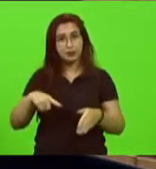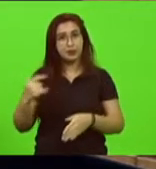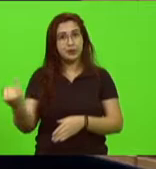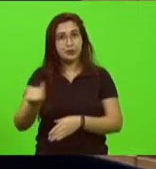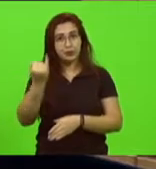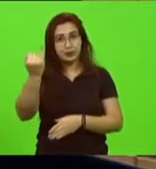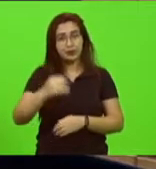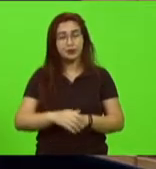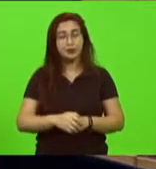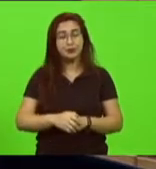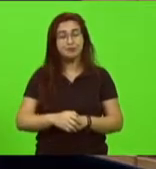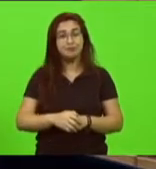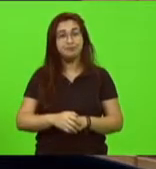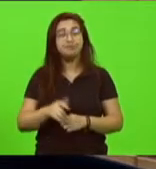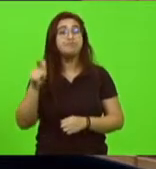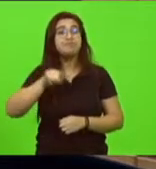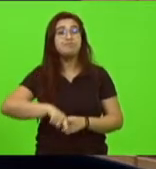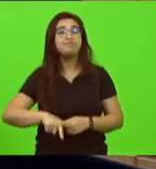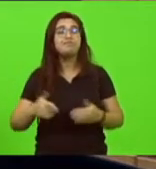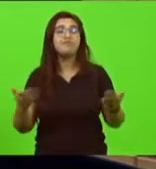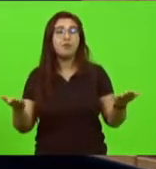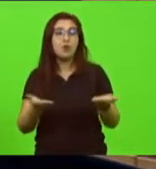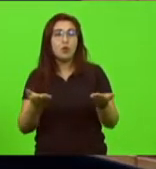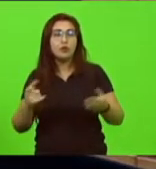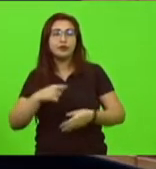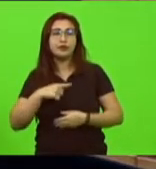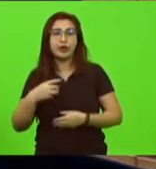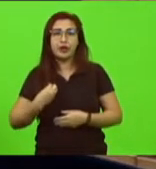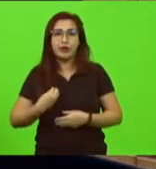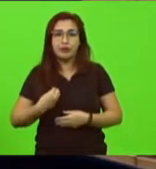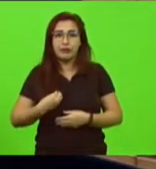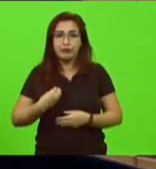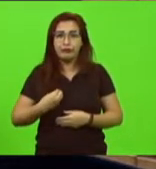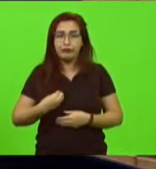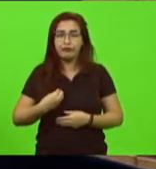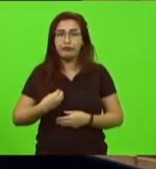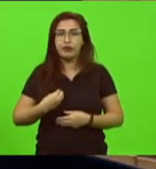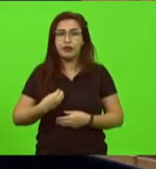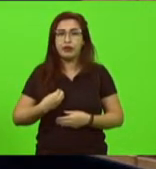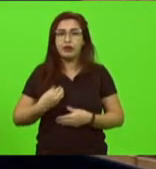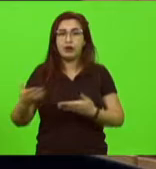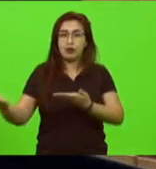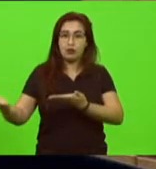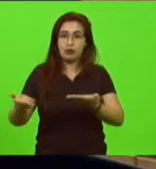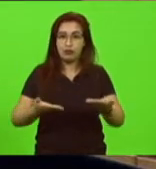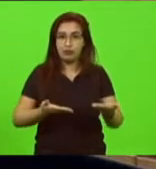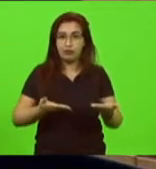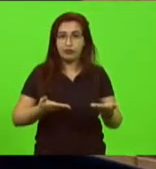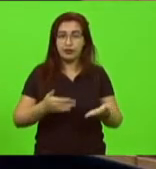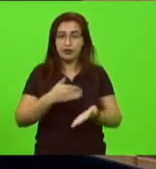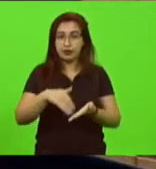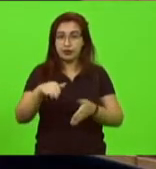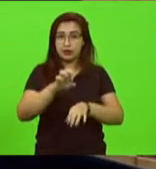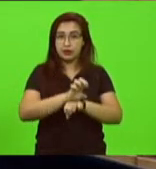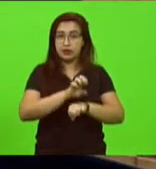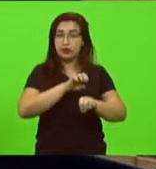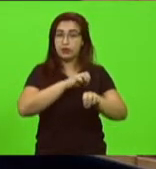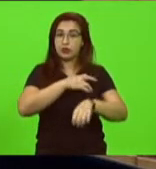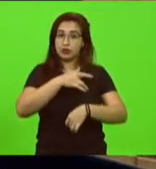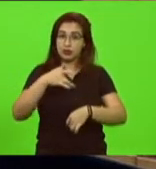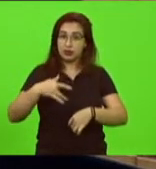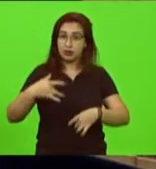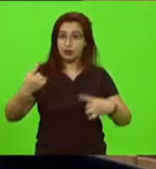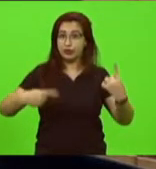tivemos então a presença por nosso convite da Secretaria do Estado da Saúde para debatermos sobre